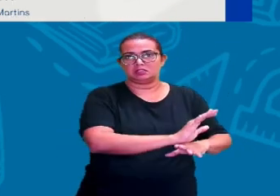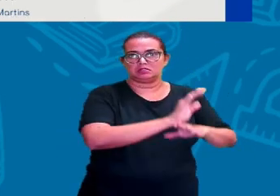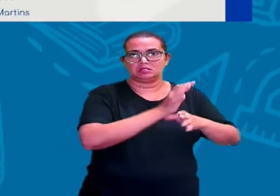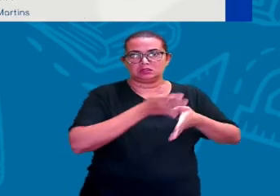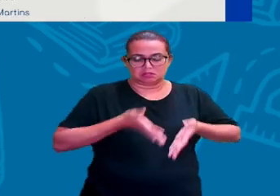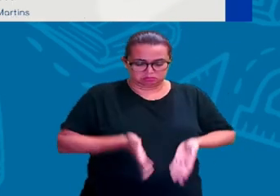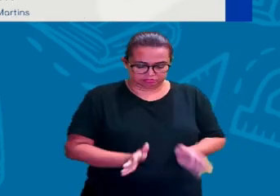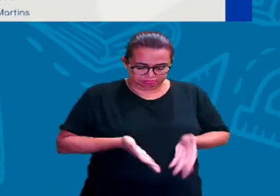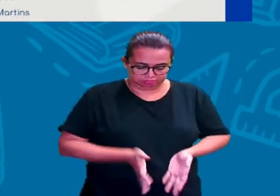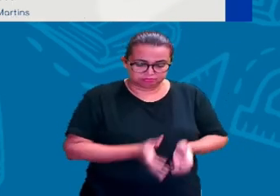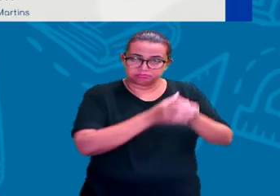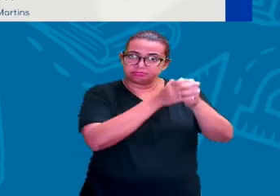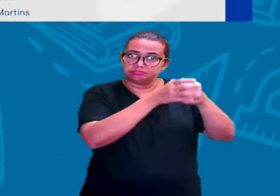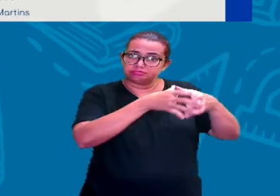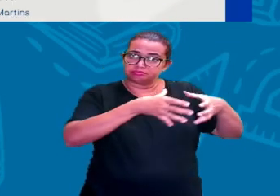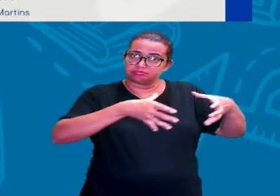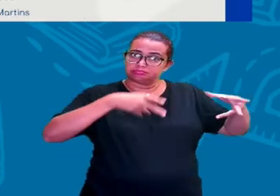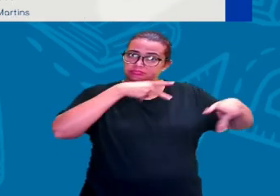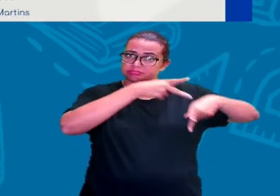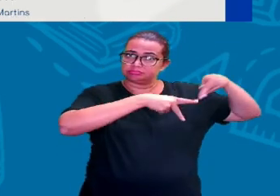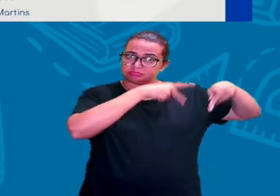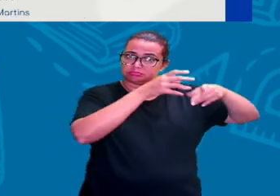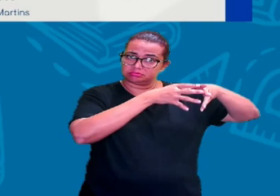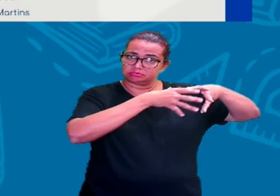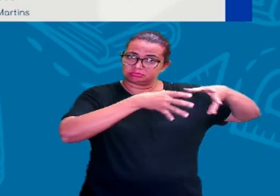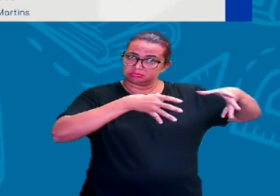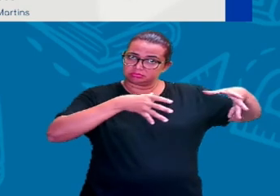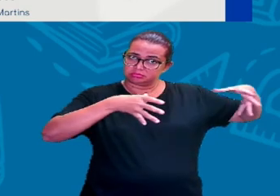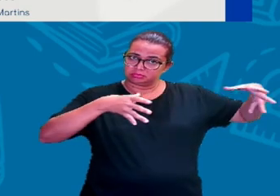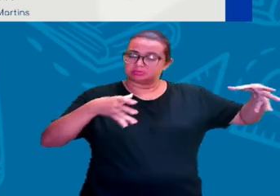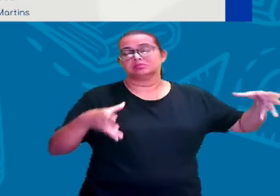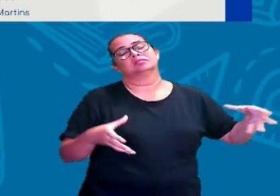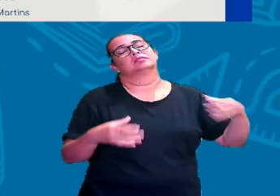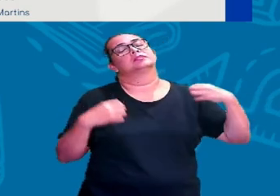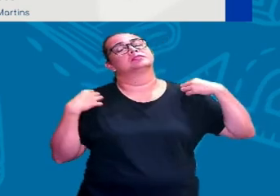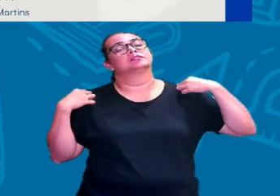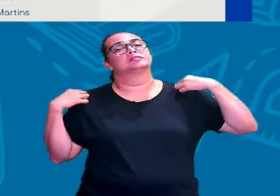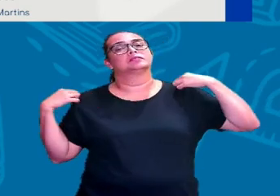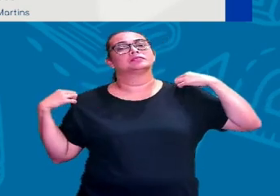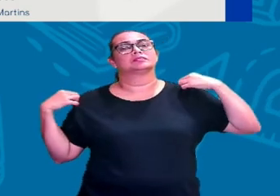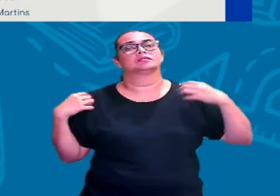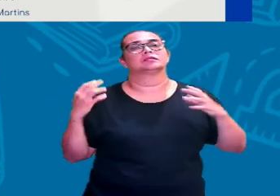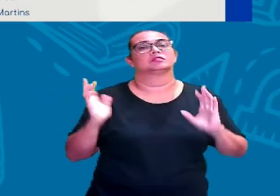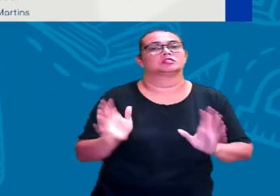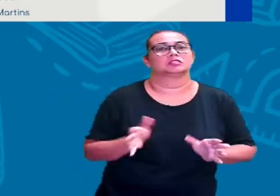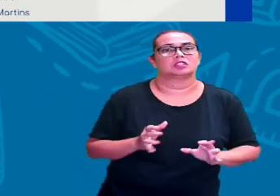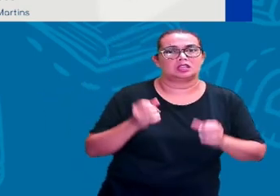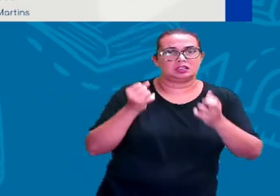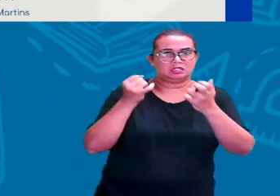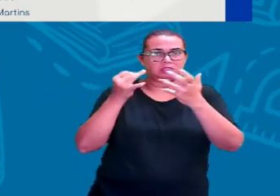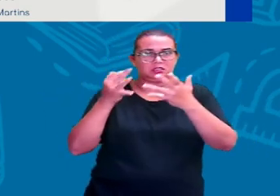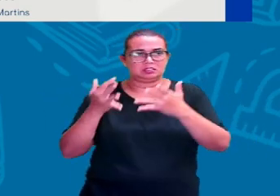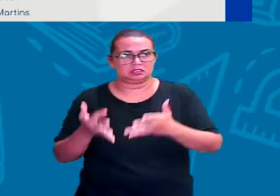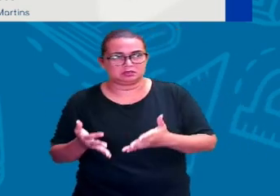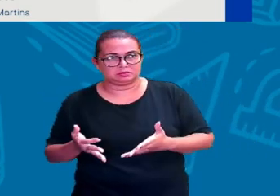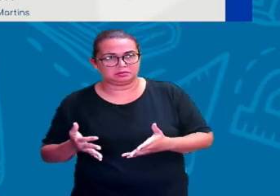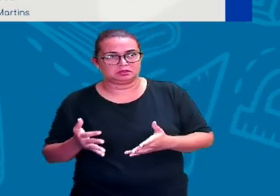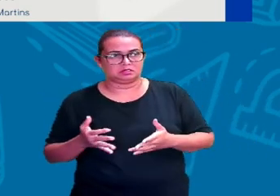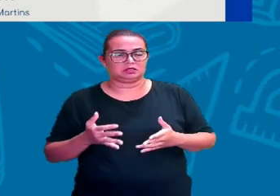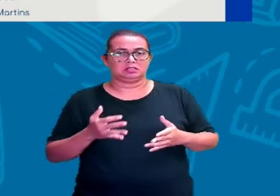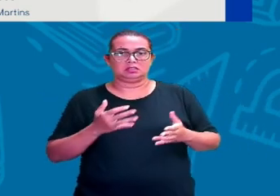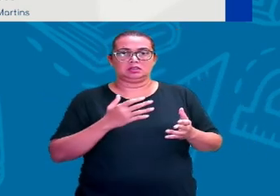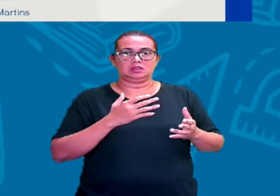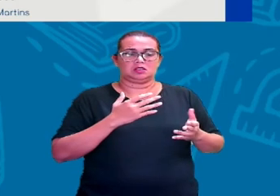E aí a gente tem, como já foi dito, né? Eu já falei várias vezes dessa questão da dominação das técnicas